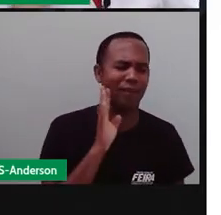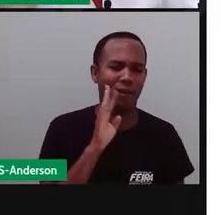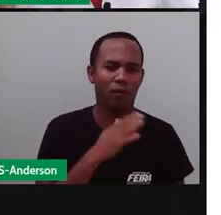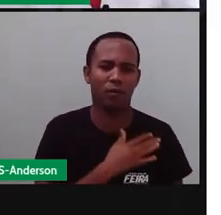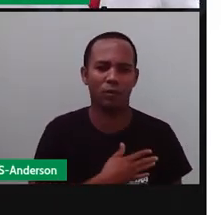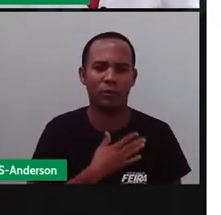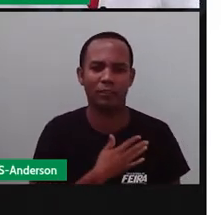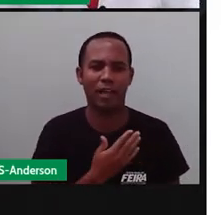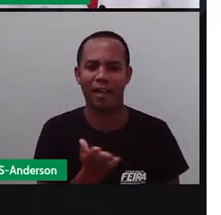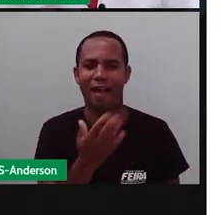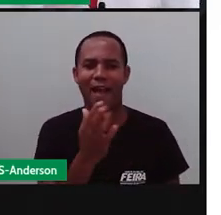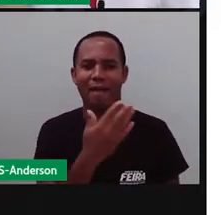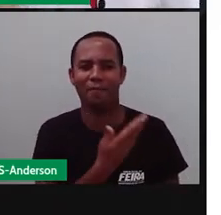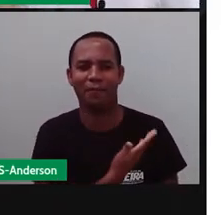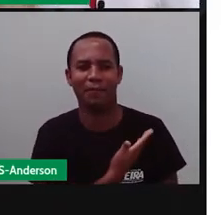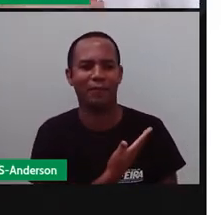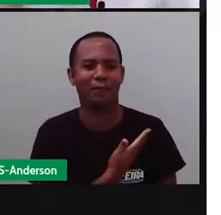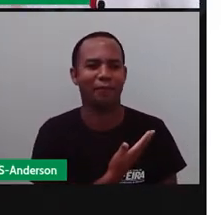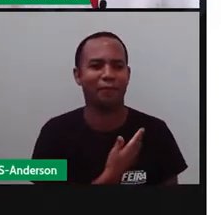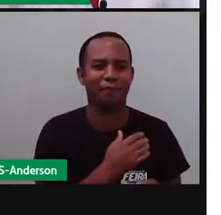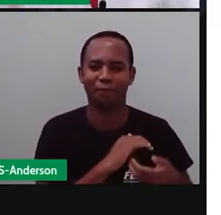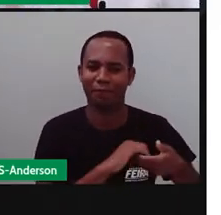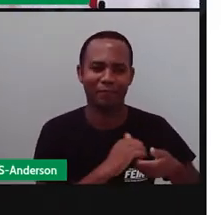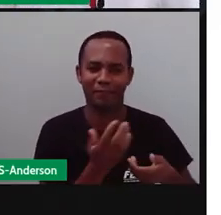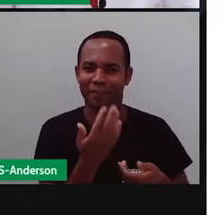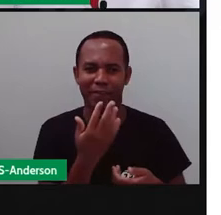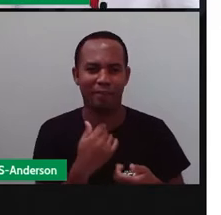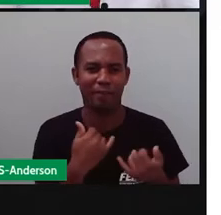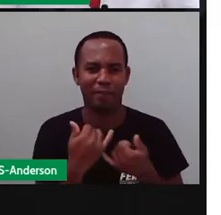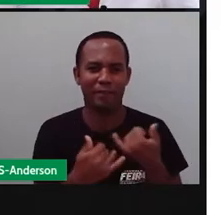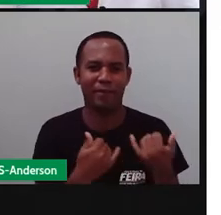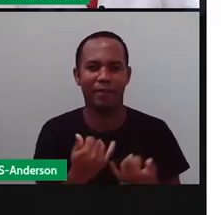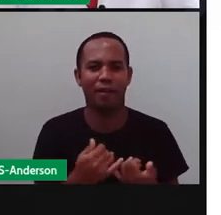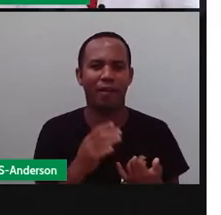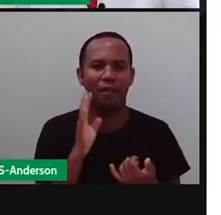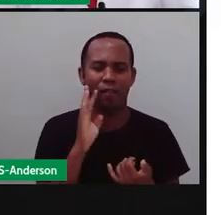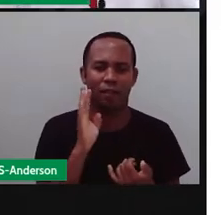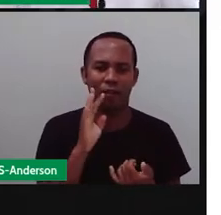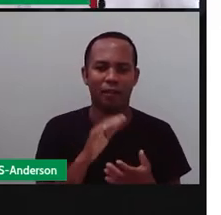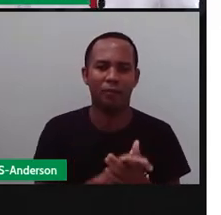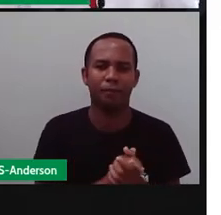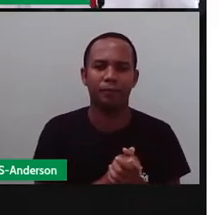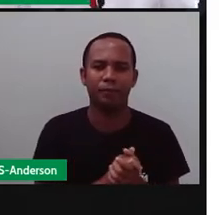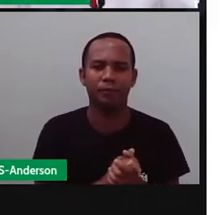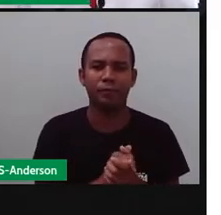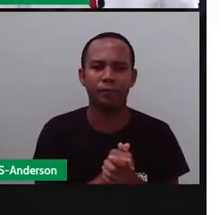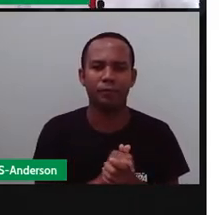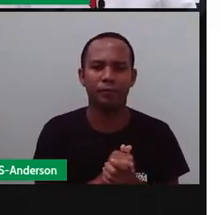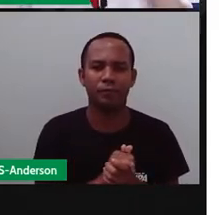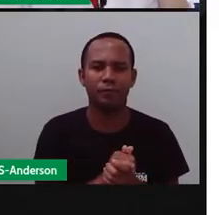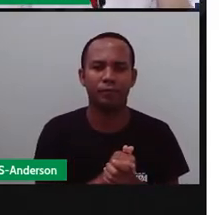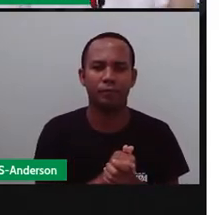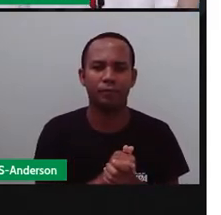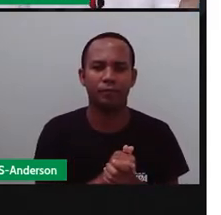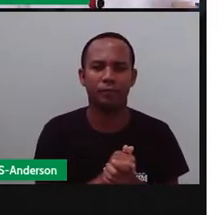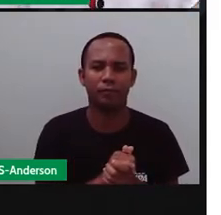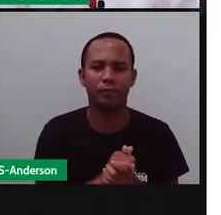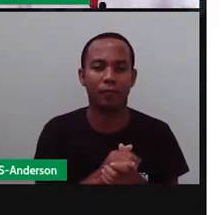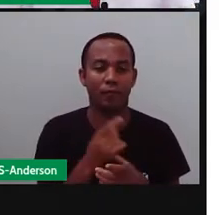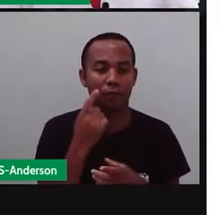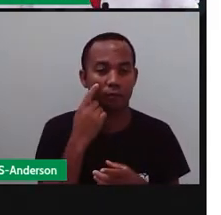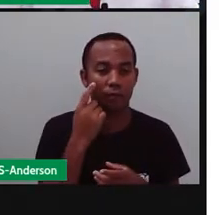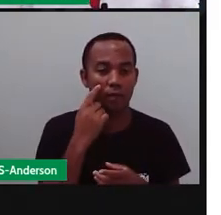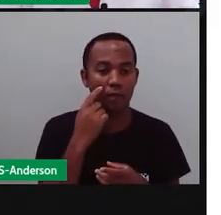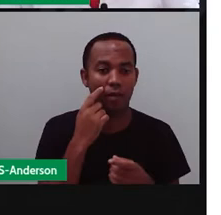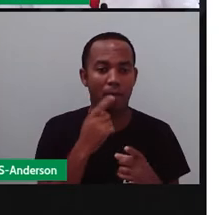Se vocês, se eles, desculpa, se eles chegaram a brincar de roda e de ciranda. E escutem as